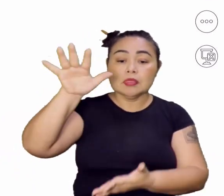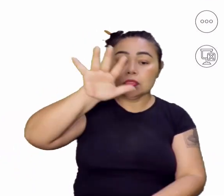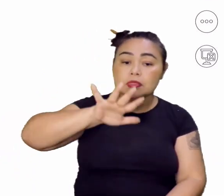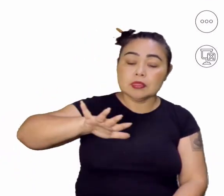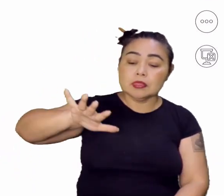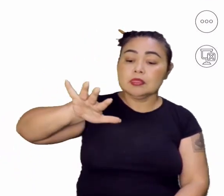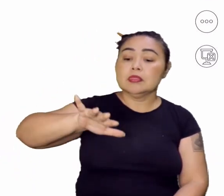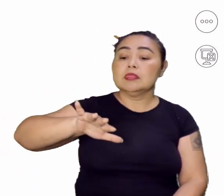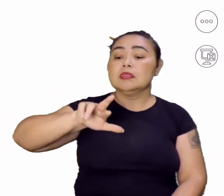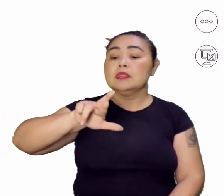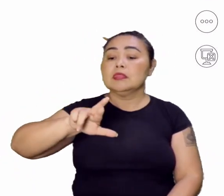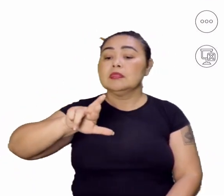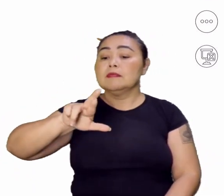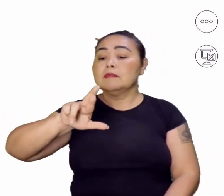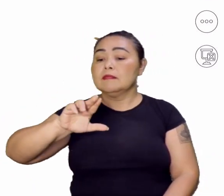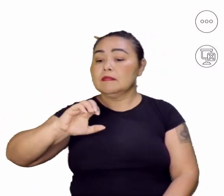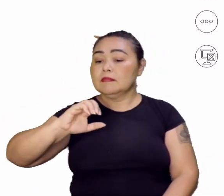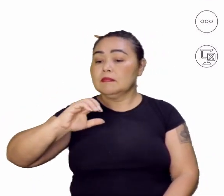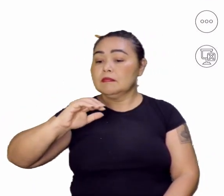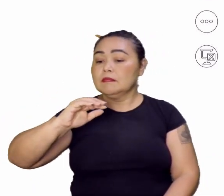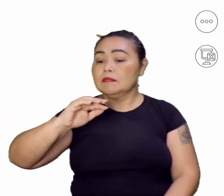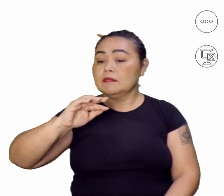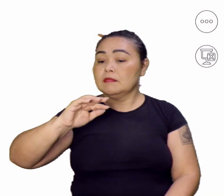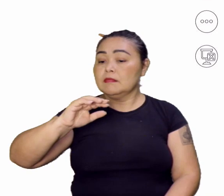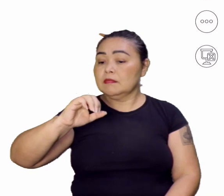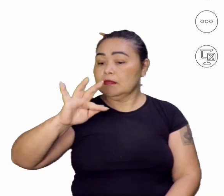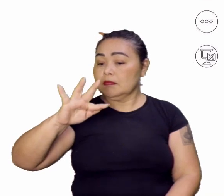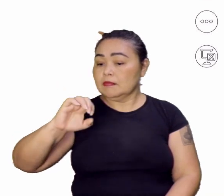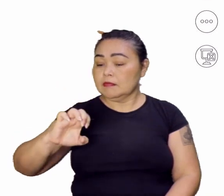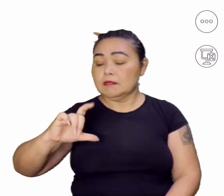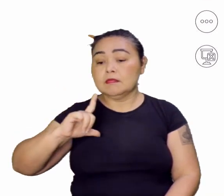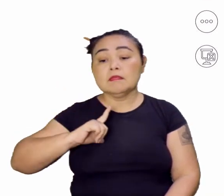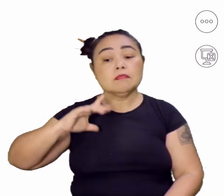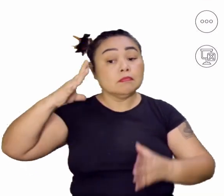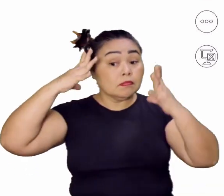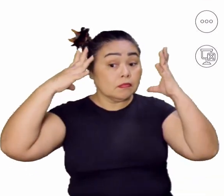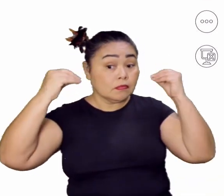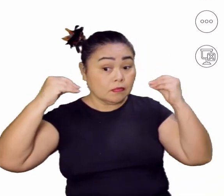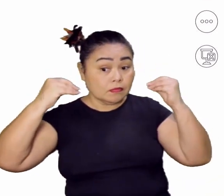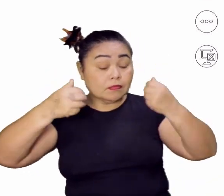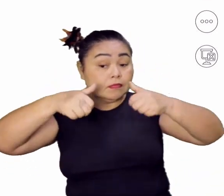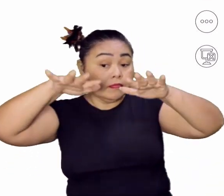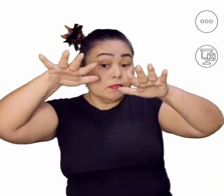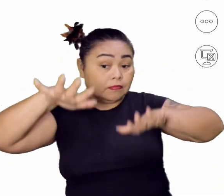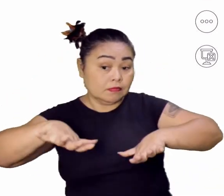era domínio holandês. Os holandeses ocupavam toda essa região.